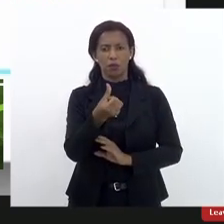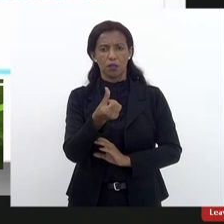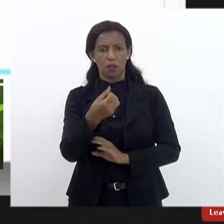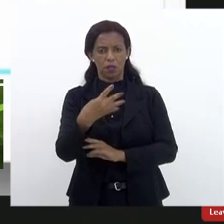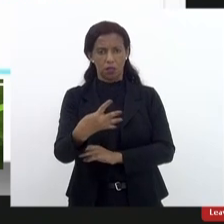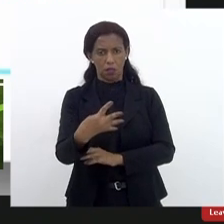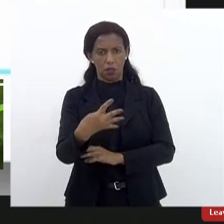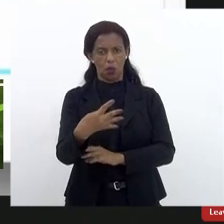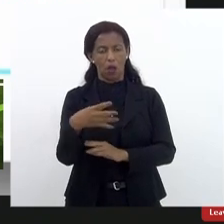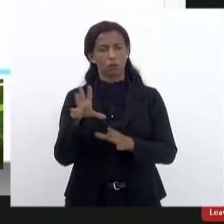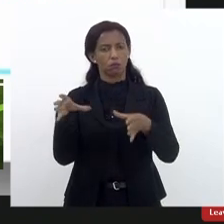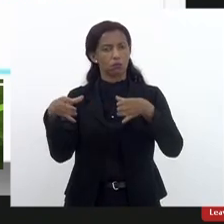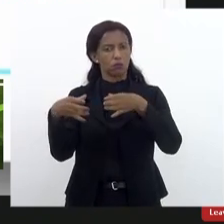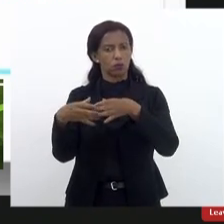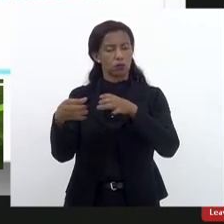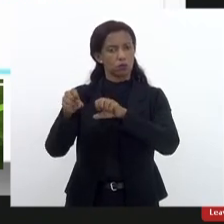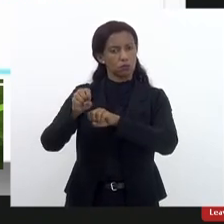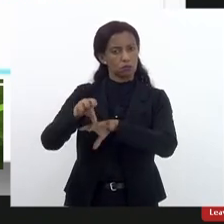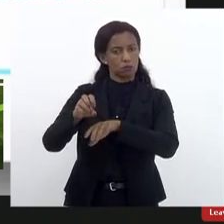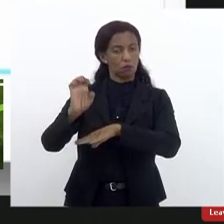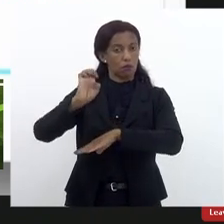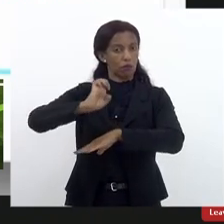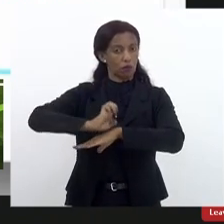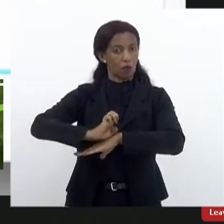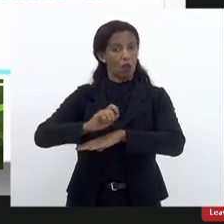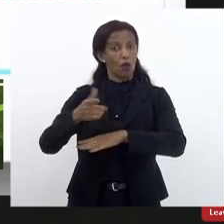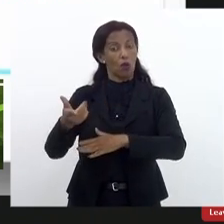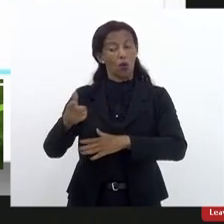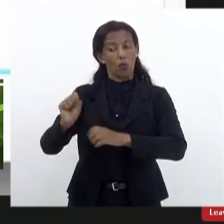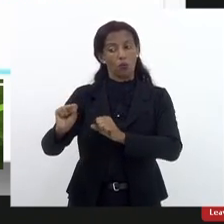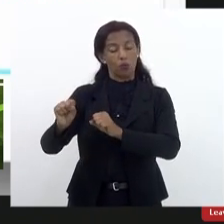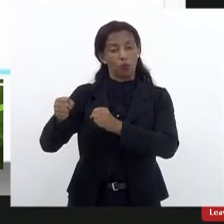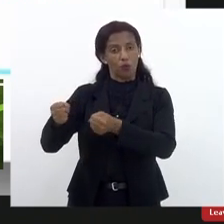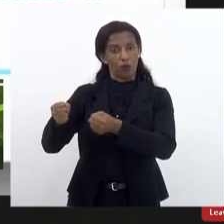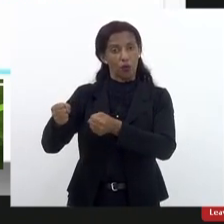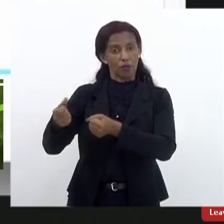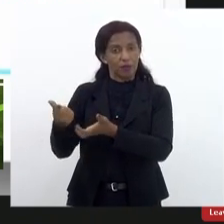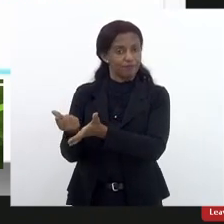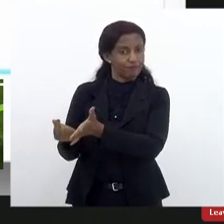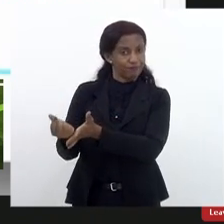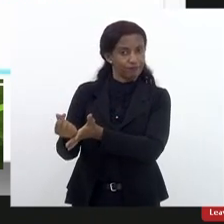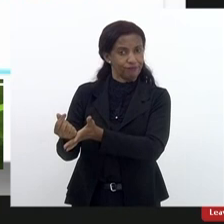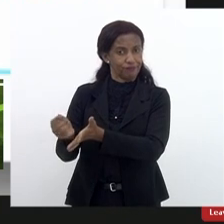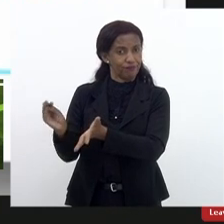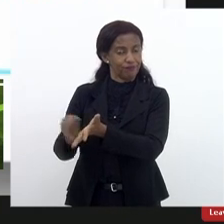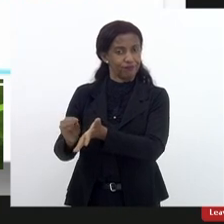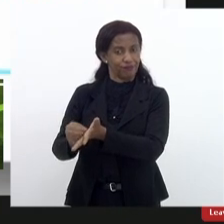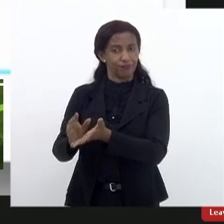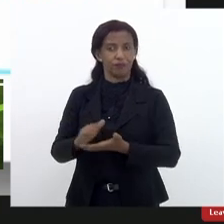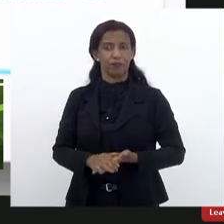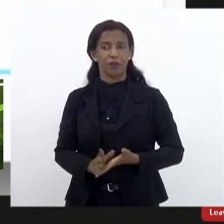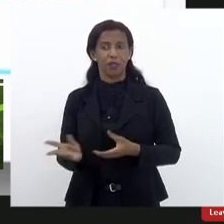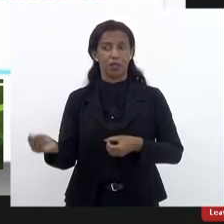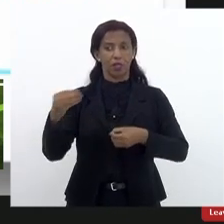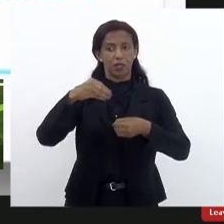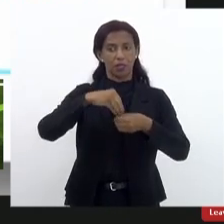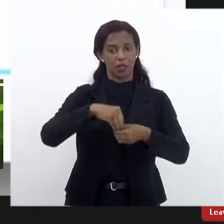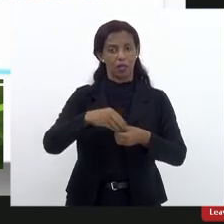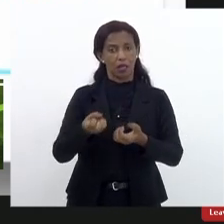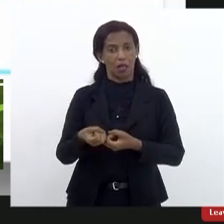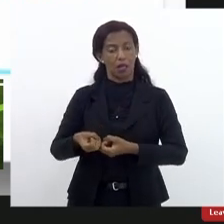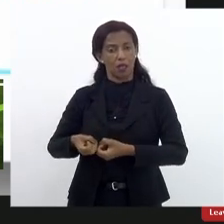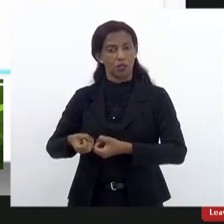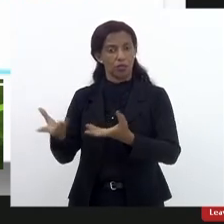Conselho Estadual de Educação, por força dessa questão orçamentária, isso não acontece, integrar as despesas operacionais e de